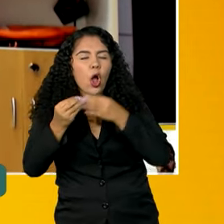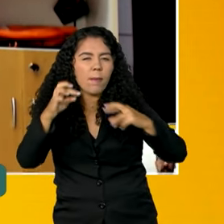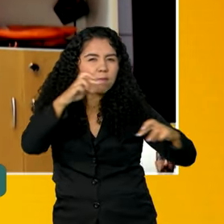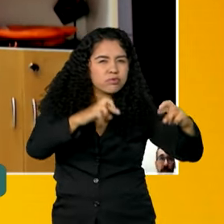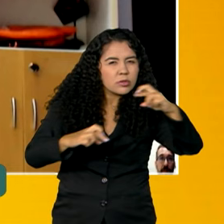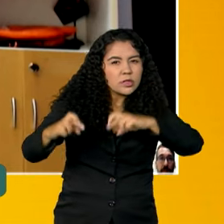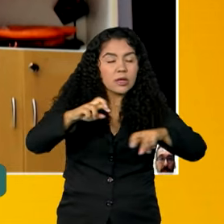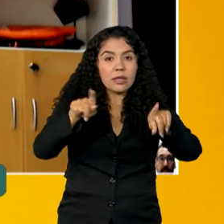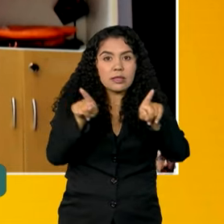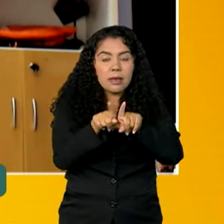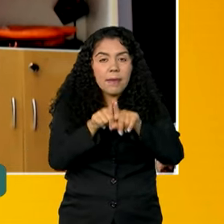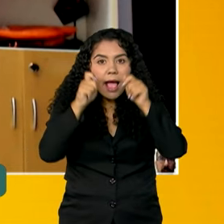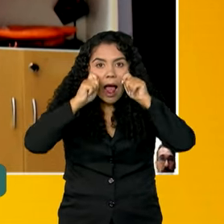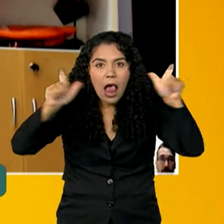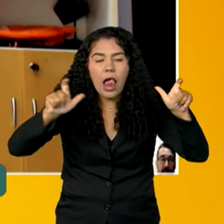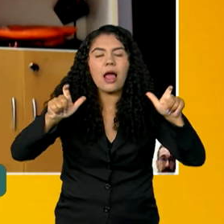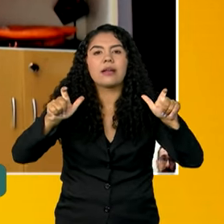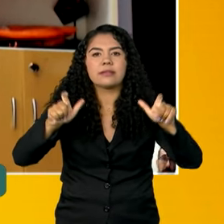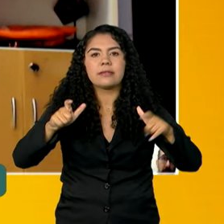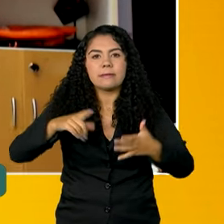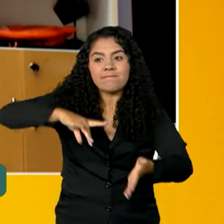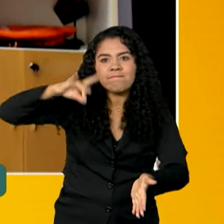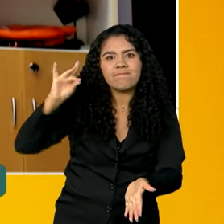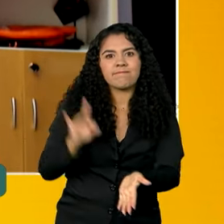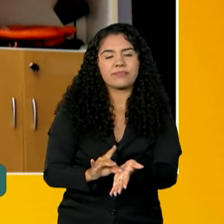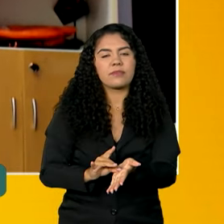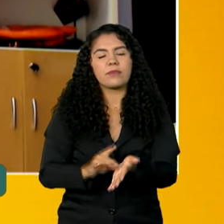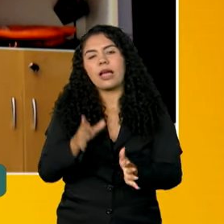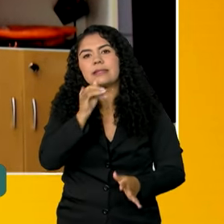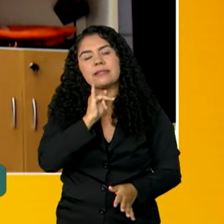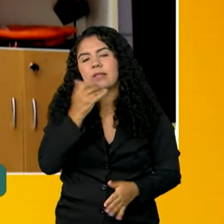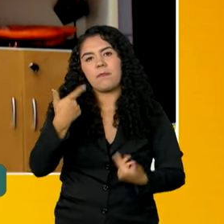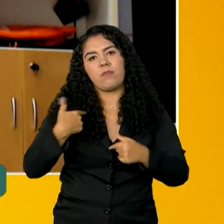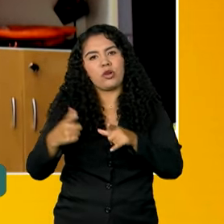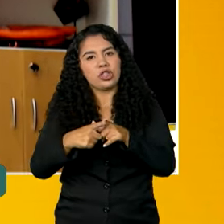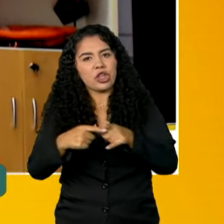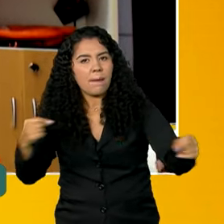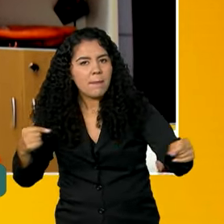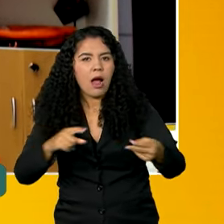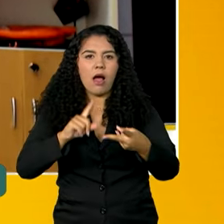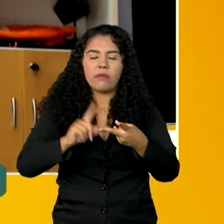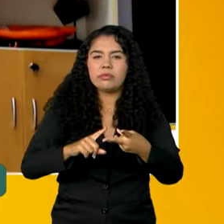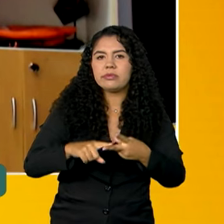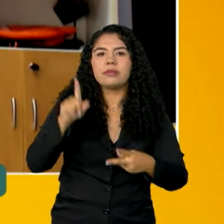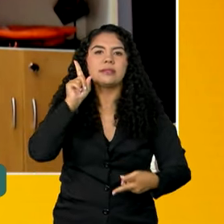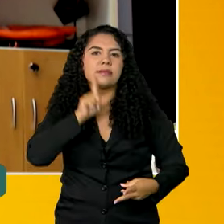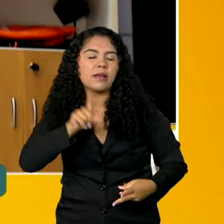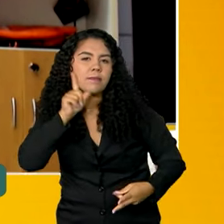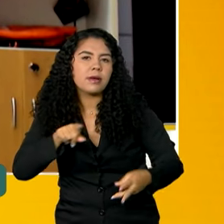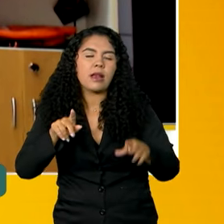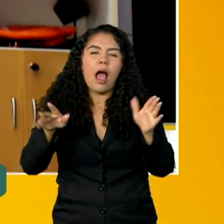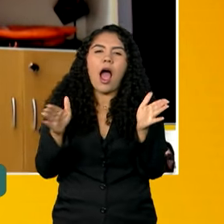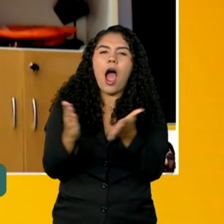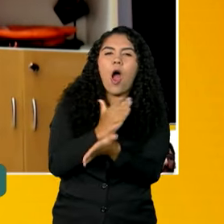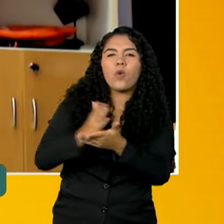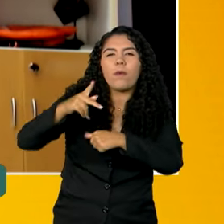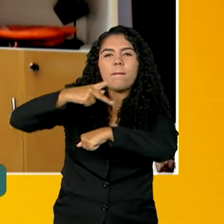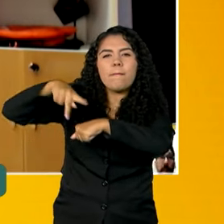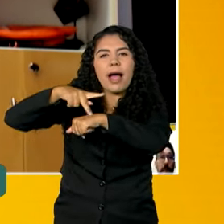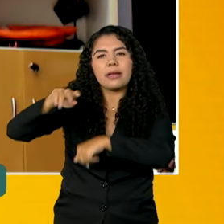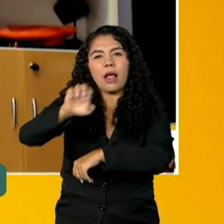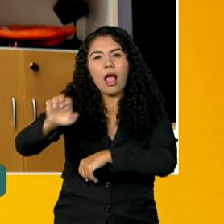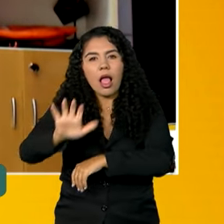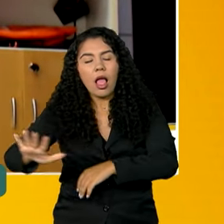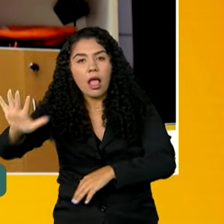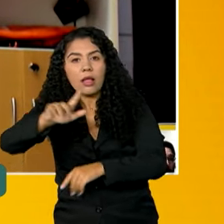alerta que sejam eficientes. Alguns exemplos são Japão, Estados Unidos, alguns países da Europa. Aqui na América